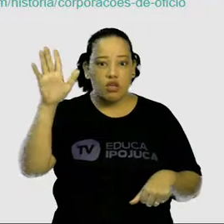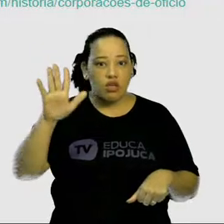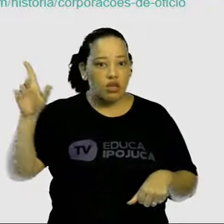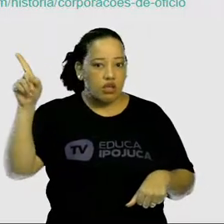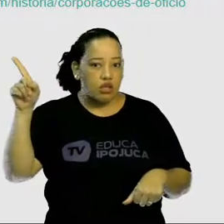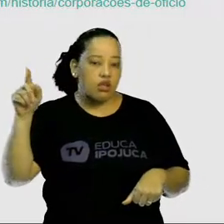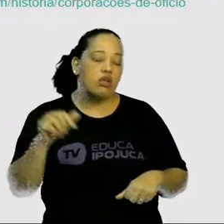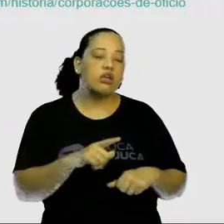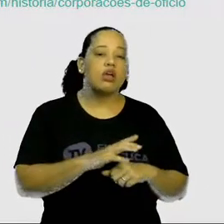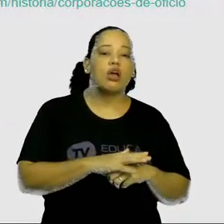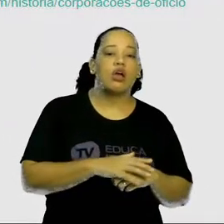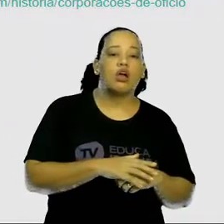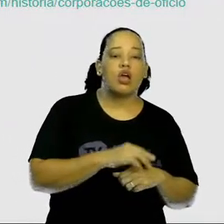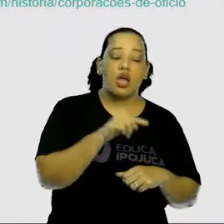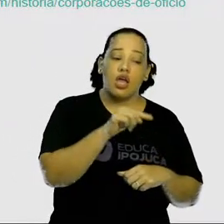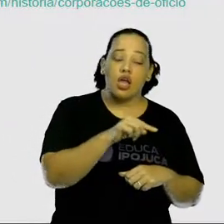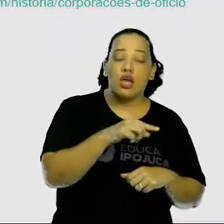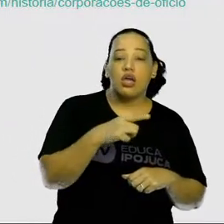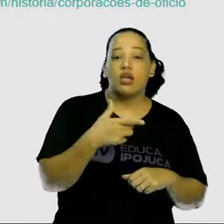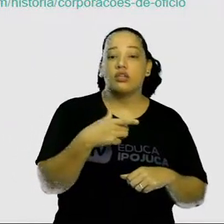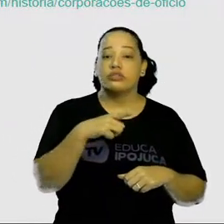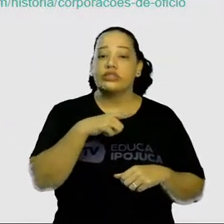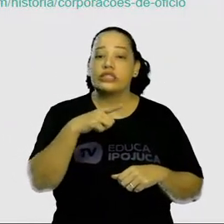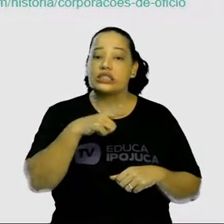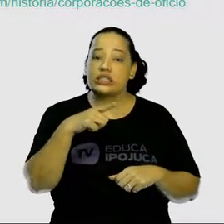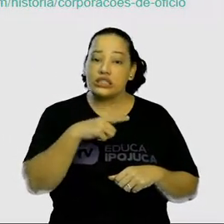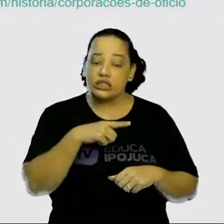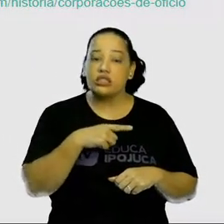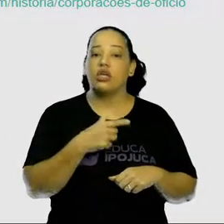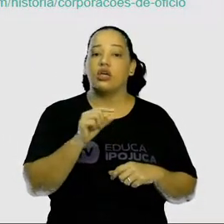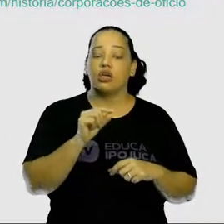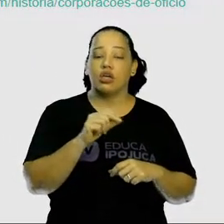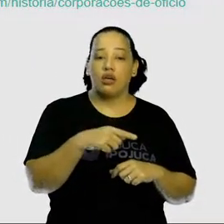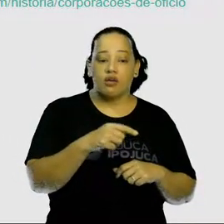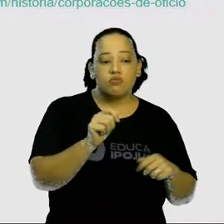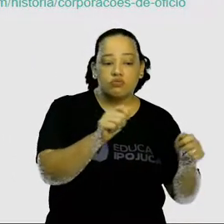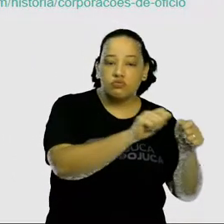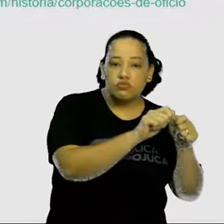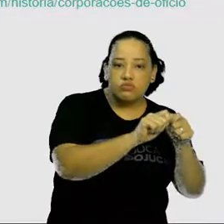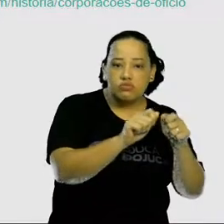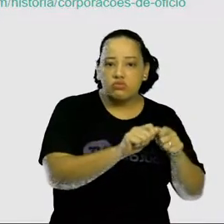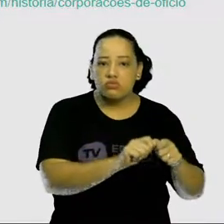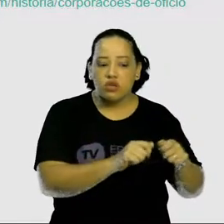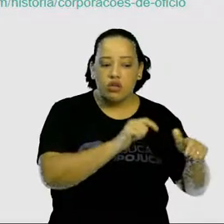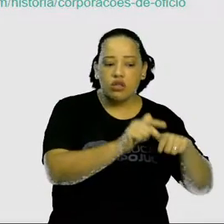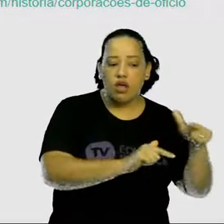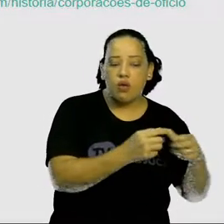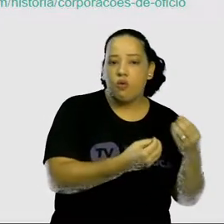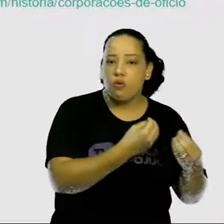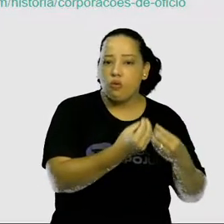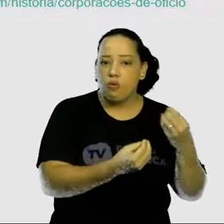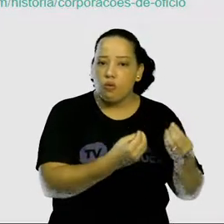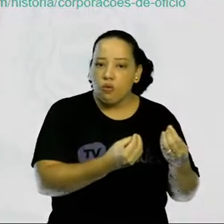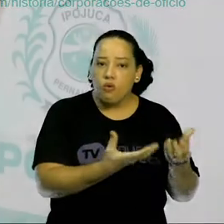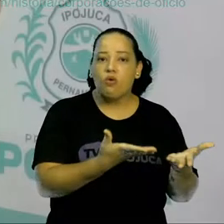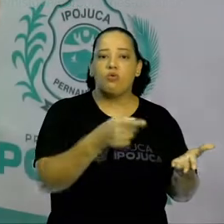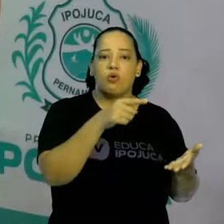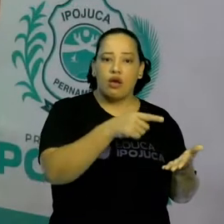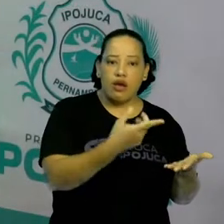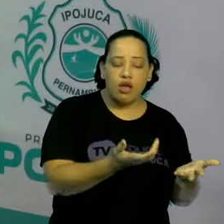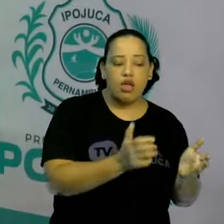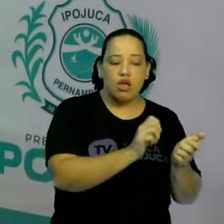Inglaterra, ela tinha como modo de produção ali o artesanato. A principal forma de